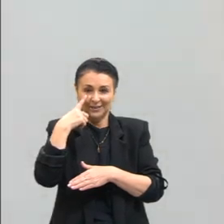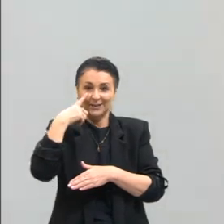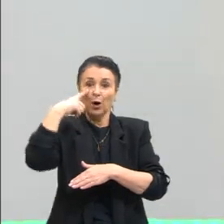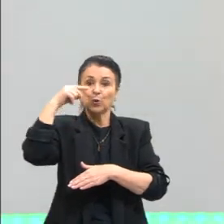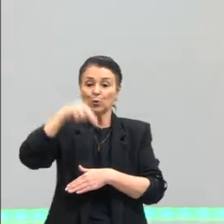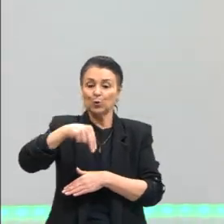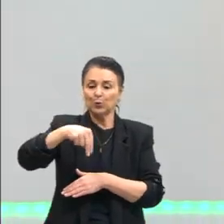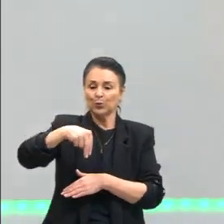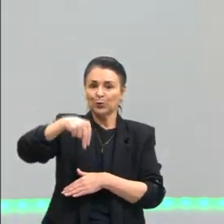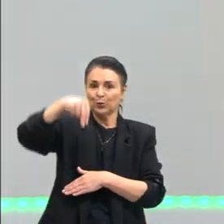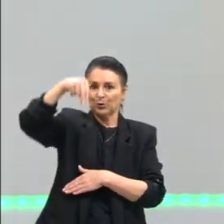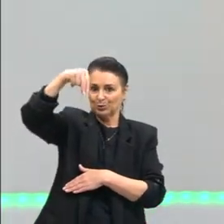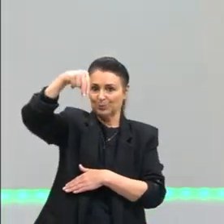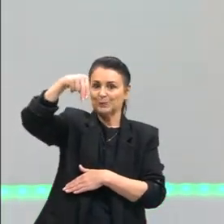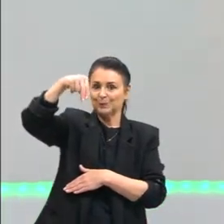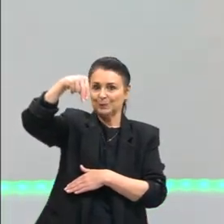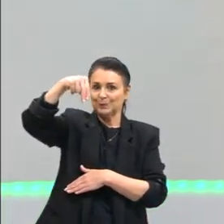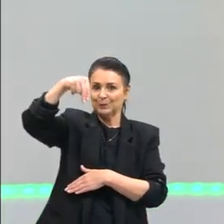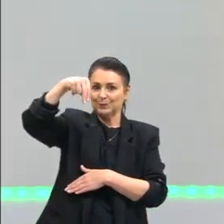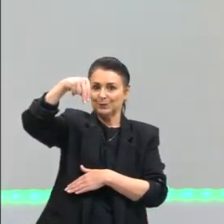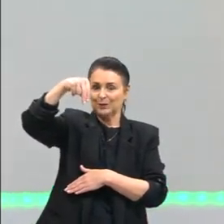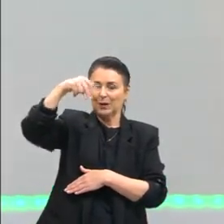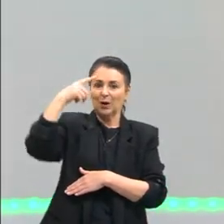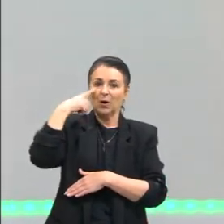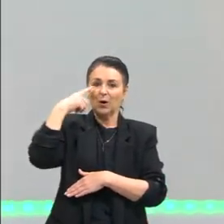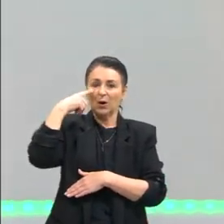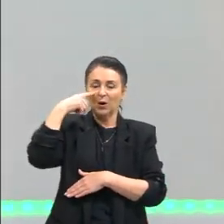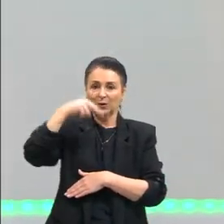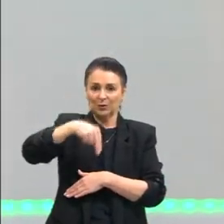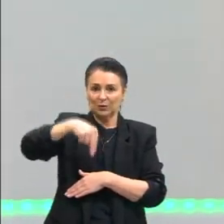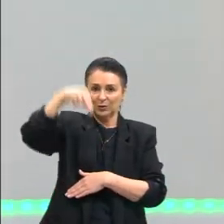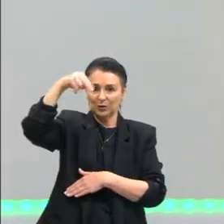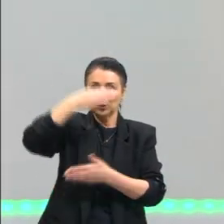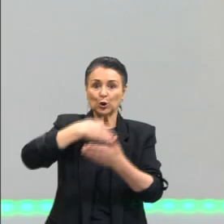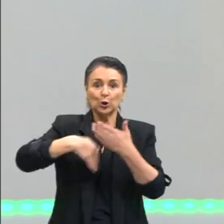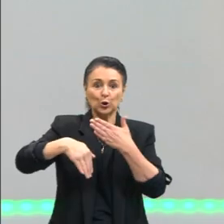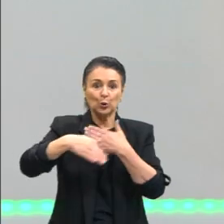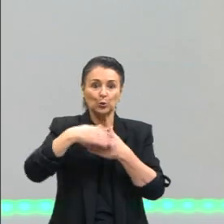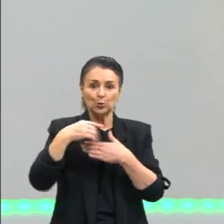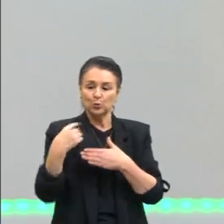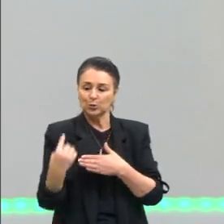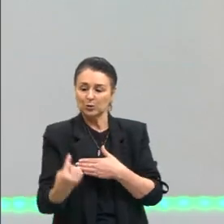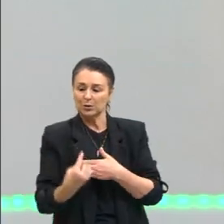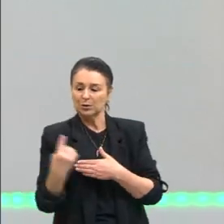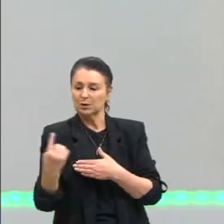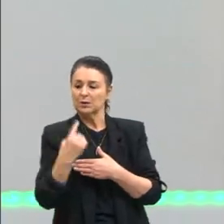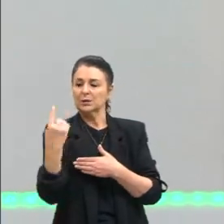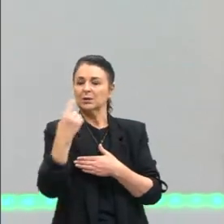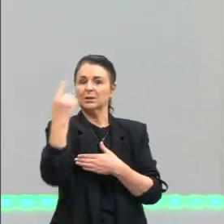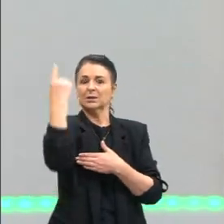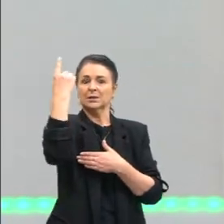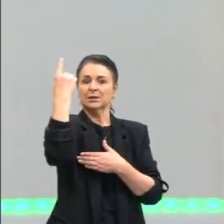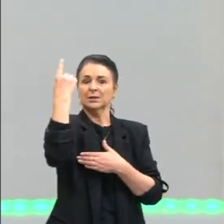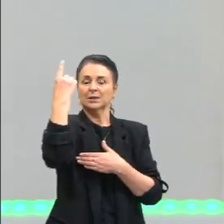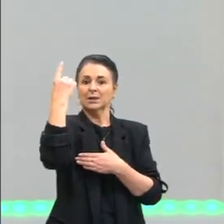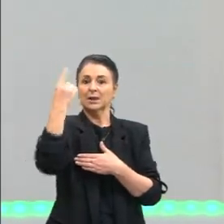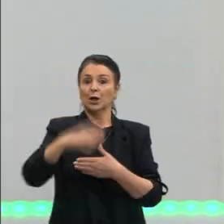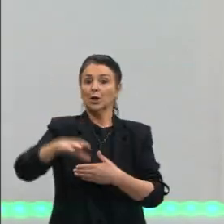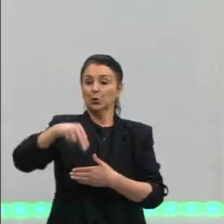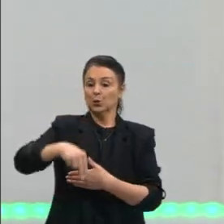norte, agora tá no sentido anti-horário, Então, todos os ciclones no hemisfério norte, eles vão seguir